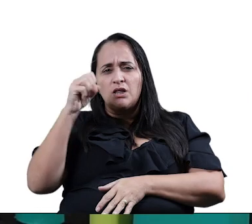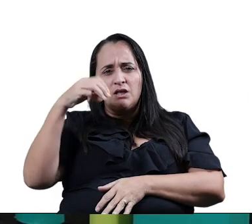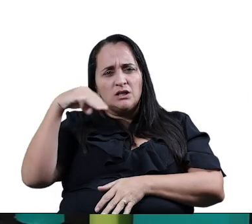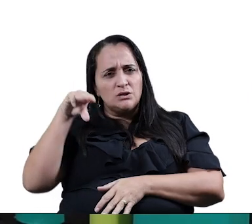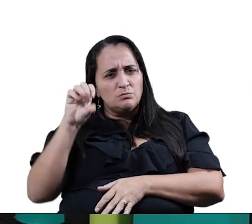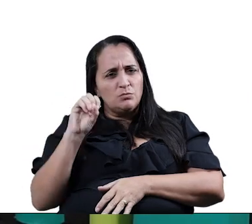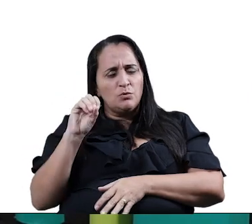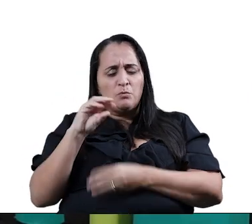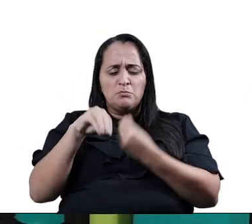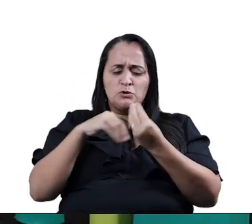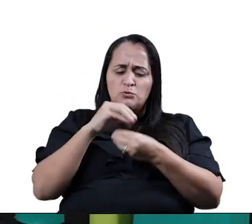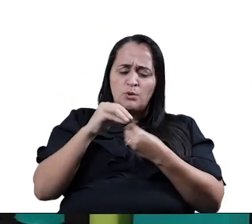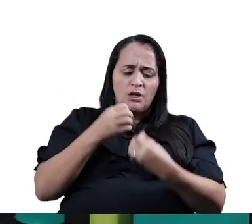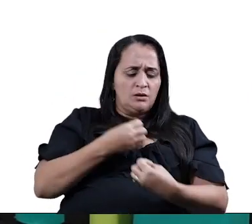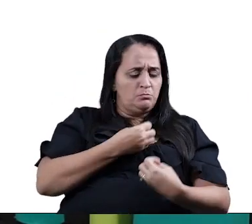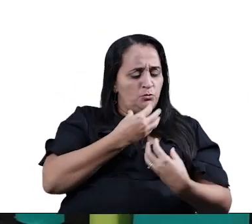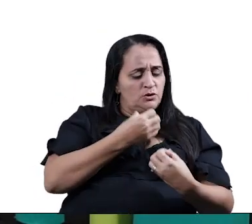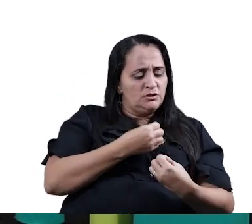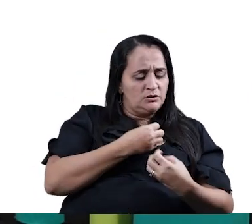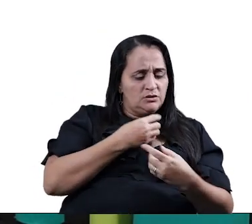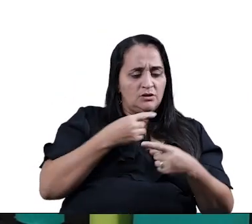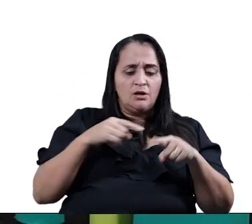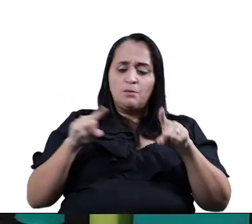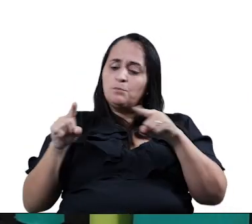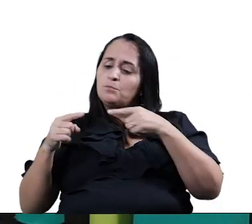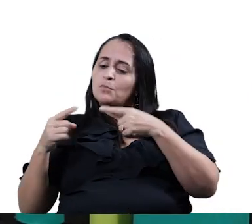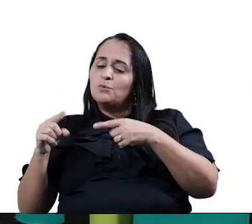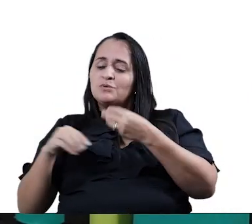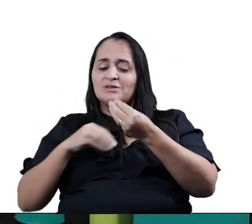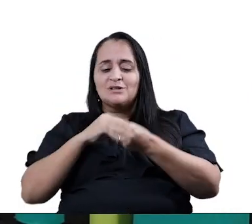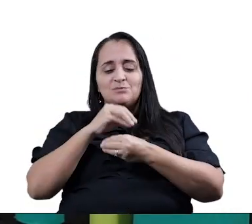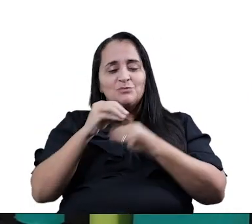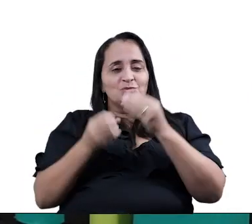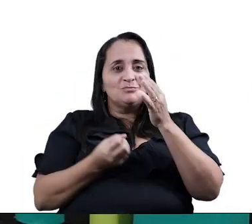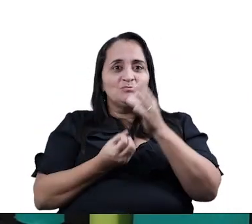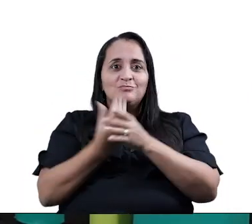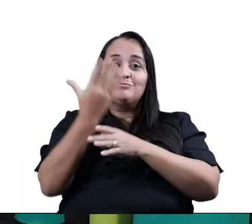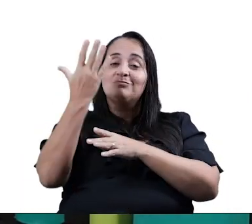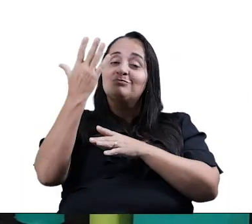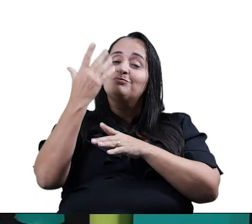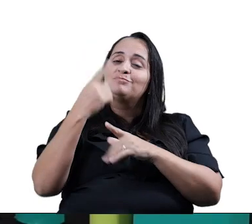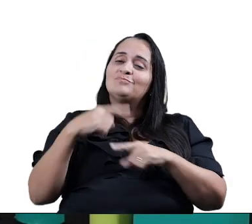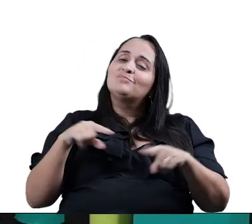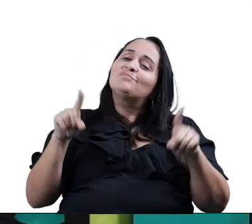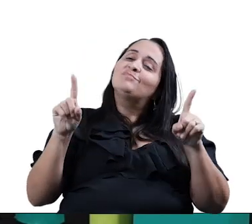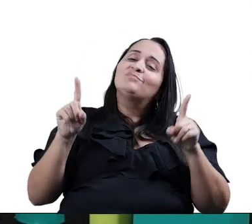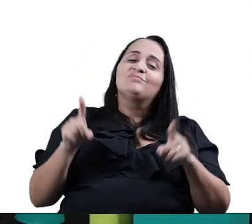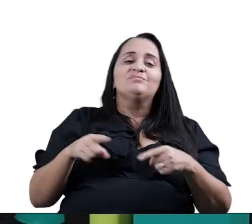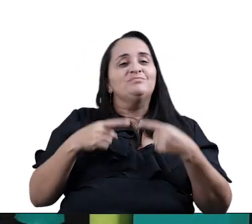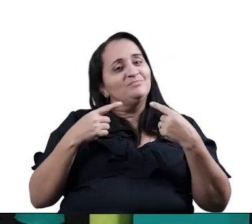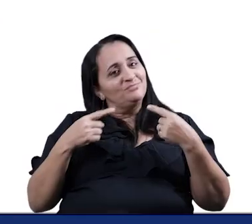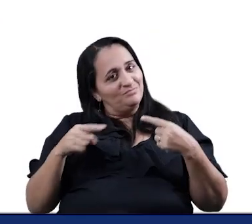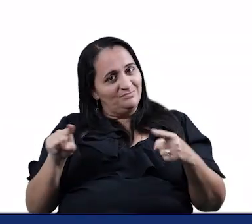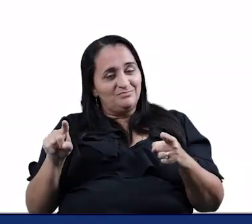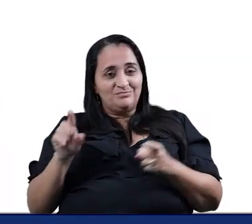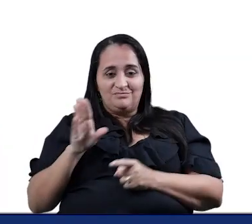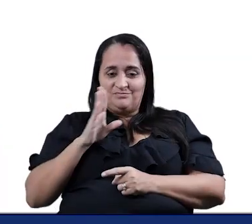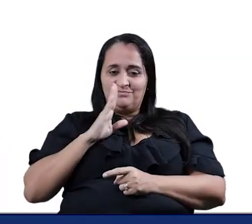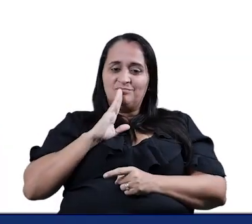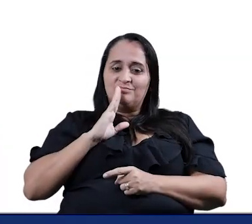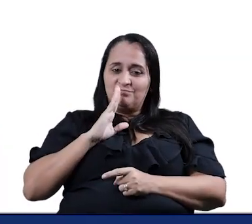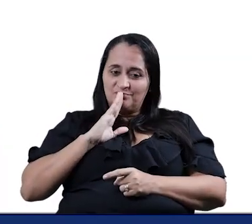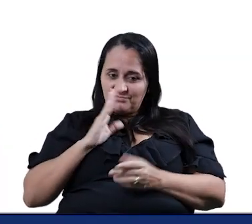faziam aquela mistura gostosa de música e poesia. E saíram aí as letras de canções que a gente conhece hoje.